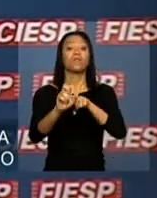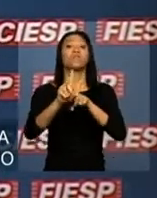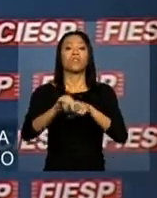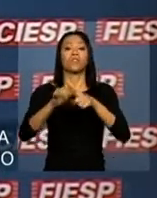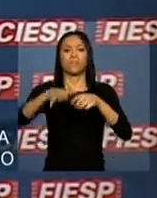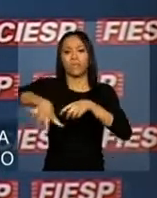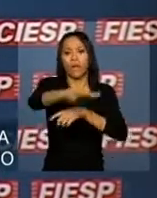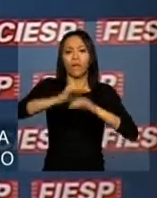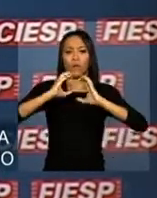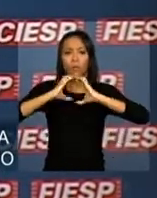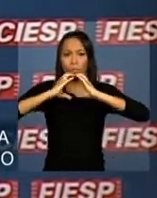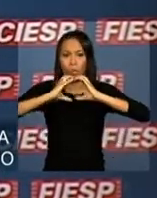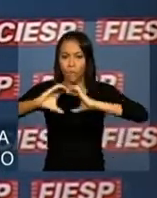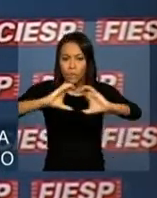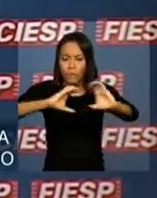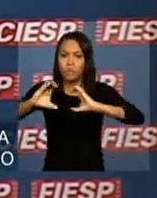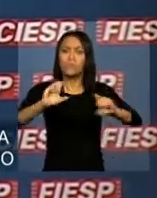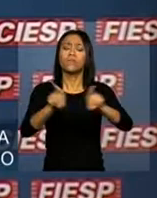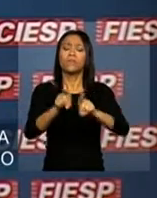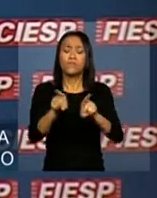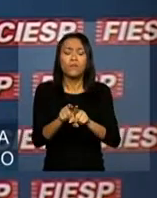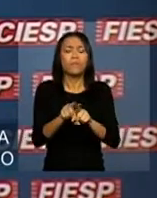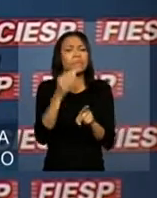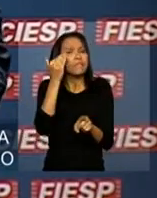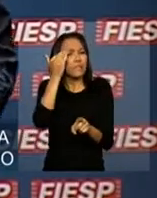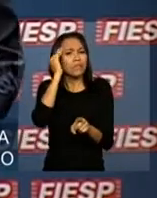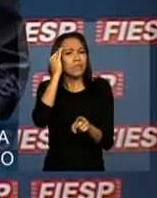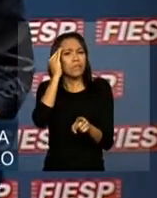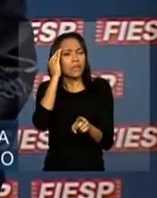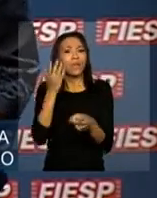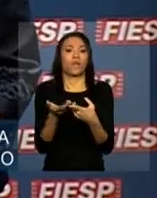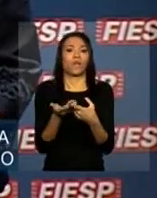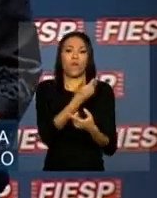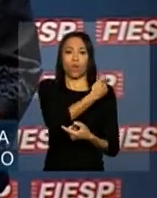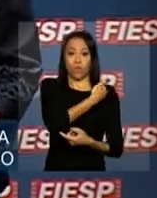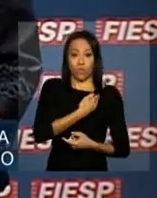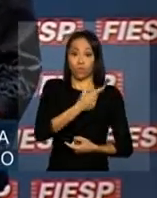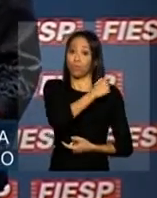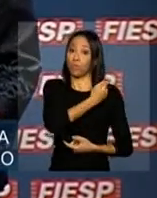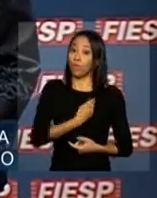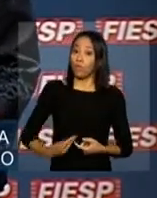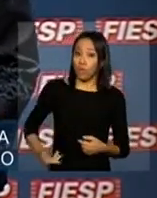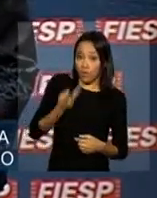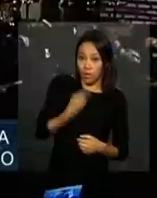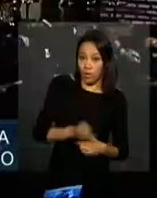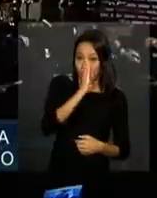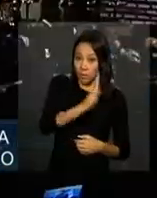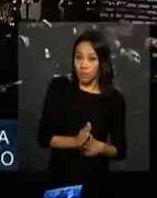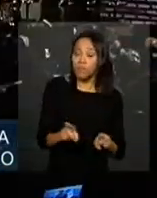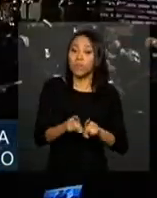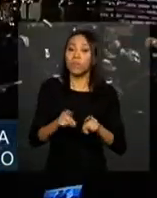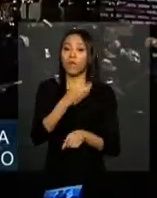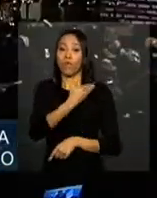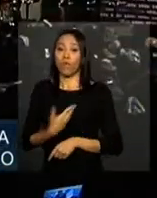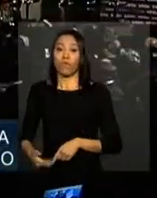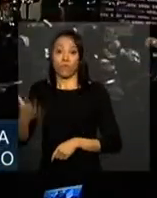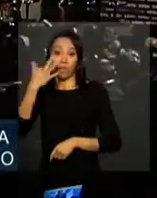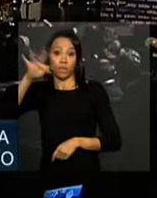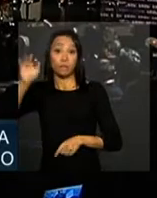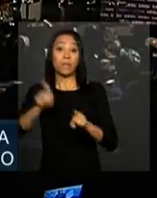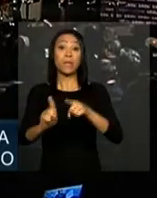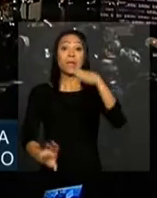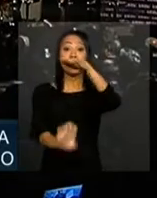e também os entendimentos entre os governos brasileiros e francês e a empresa Bull